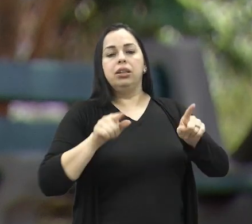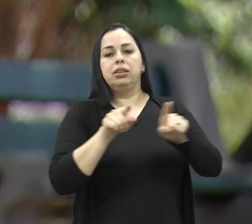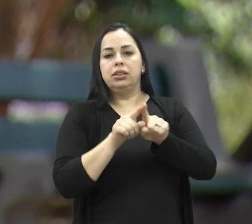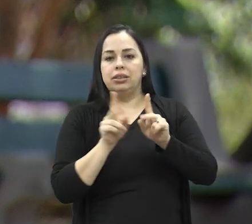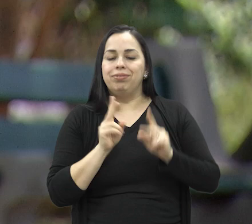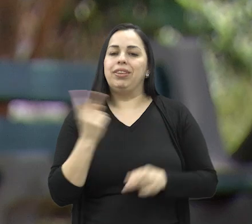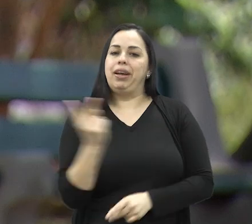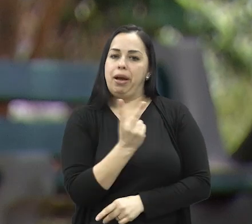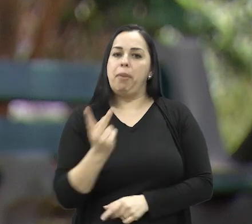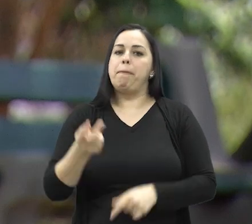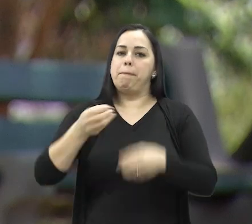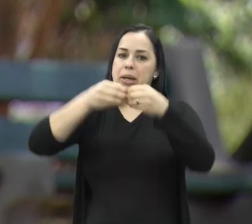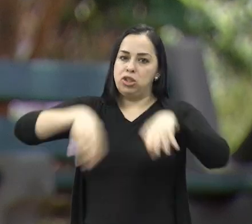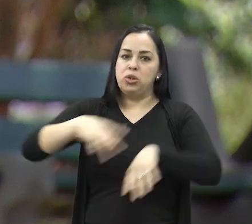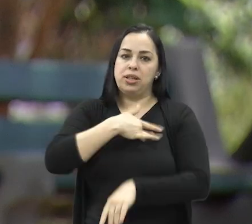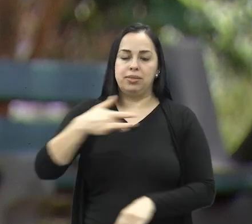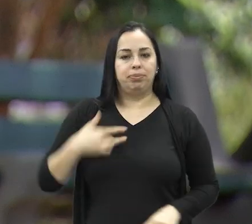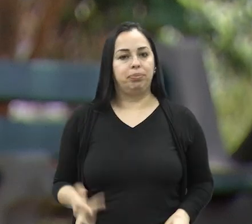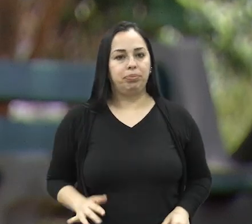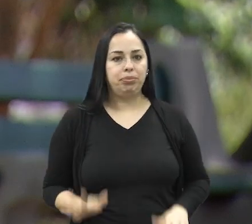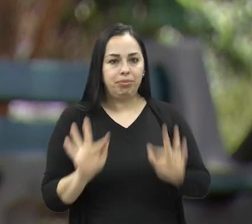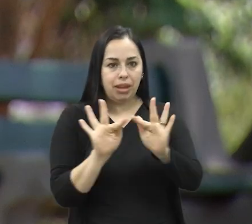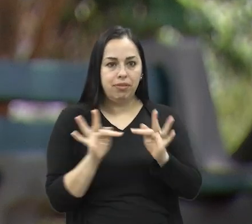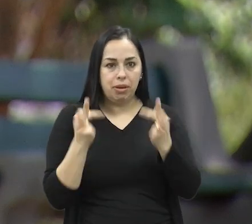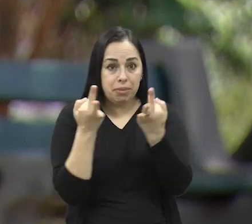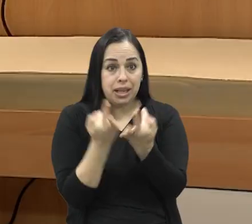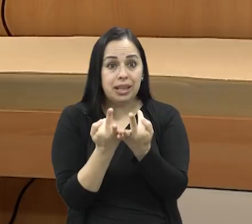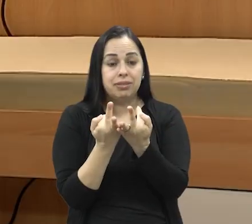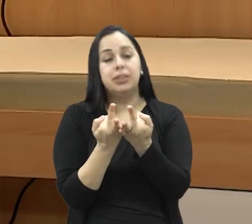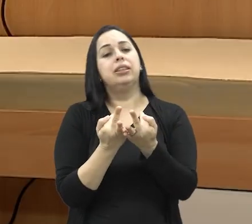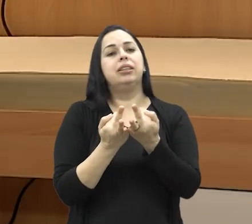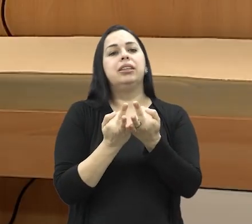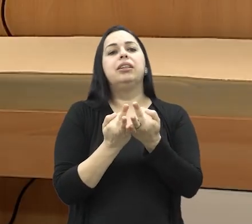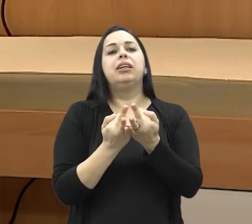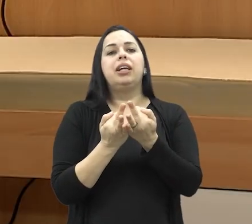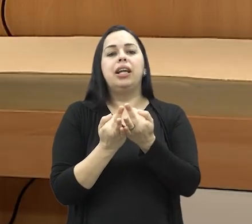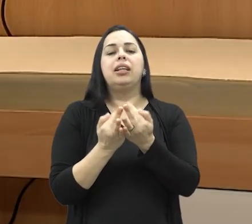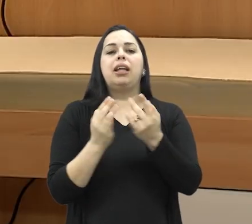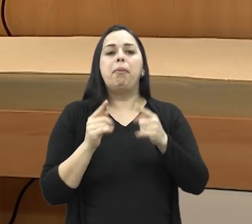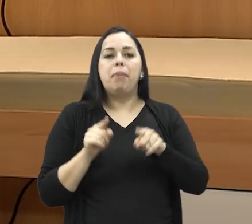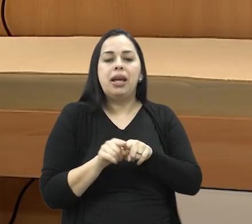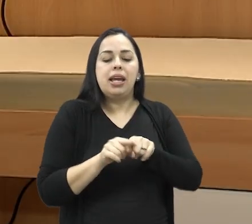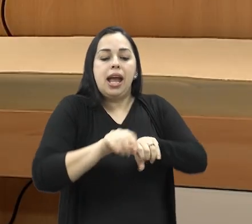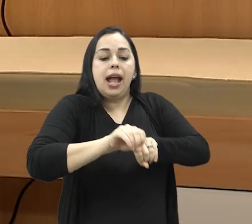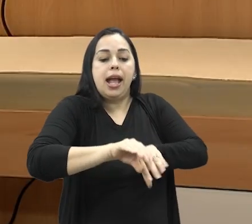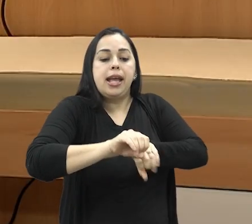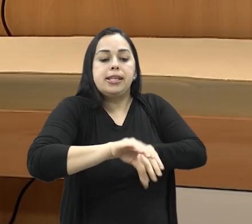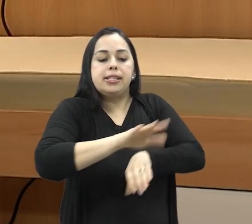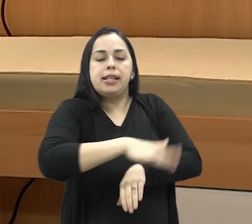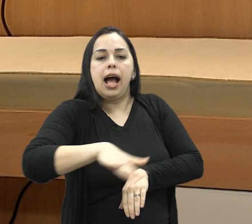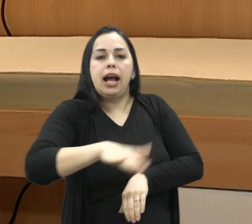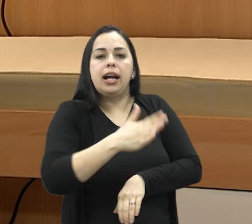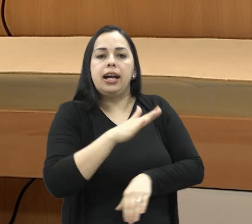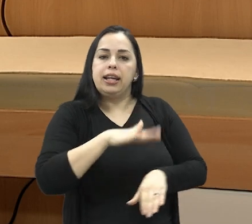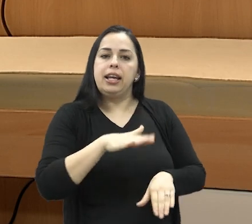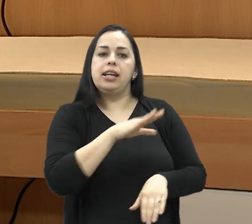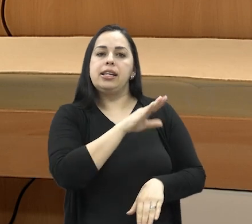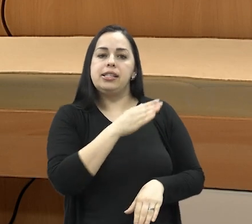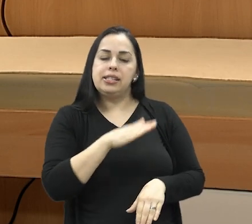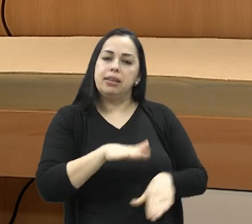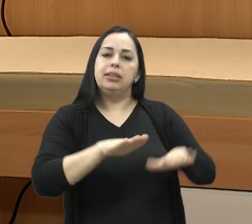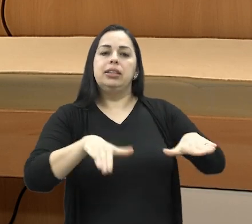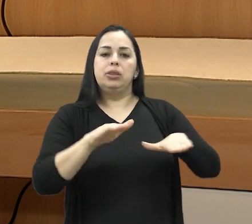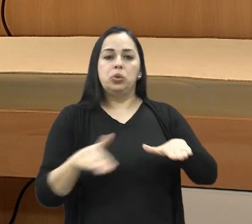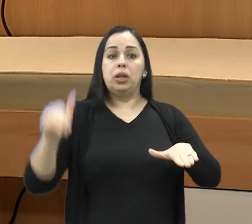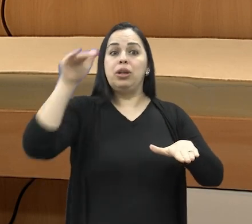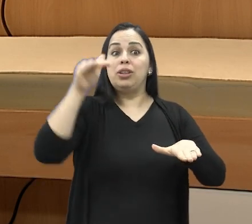o sedentarismo, são fatores de risco para esses problemas. A família, ela é responsável pelos hábitos de vida que